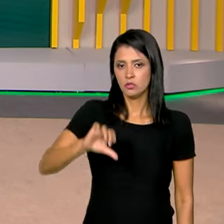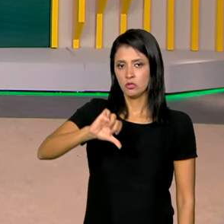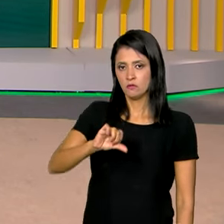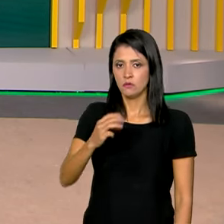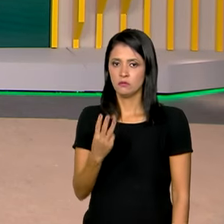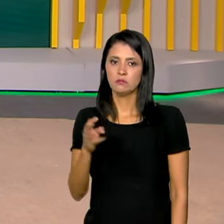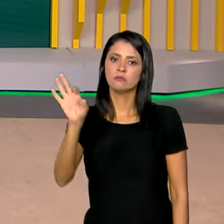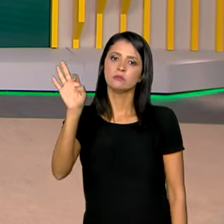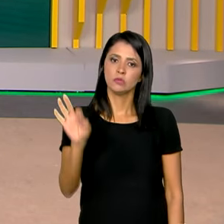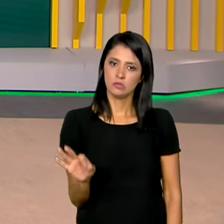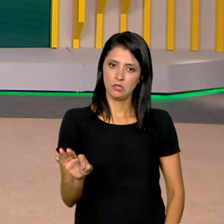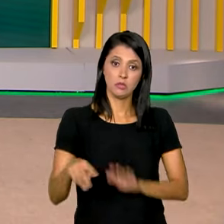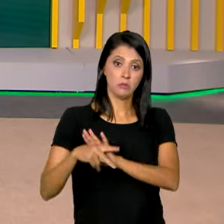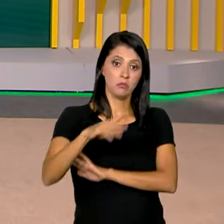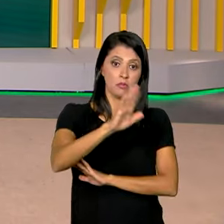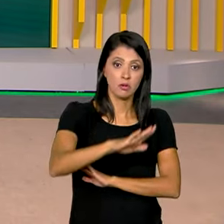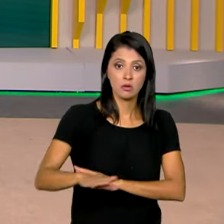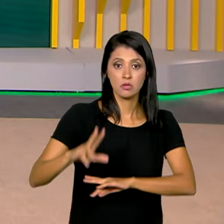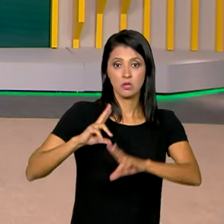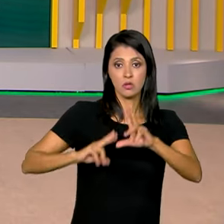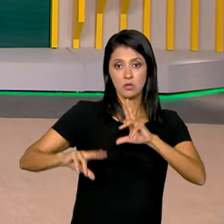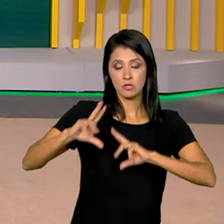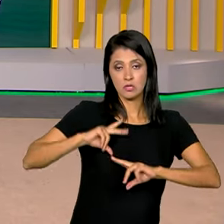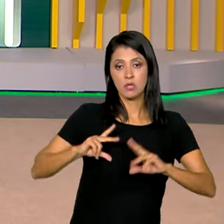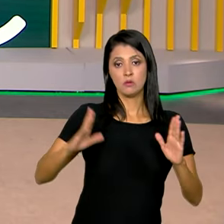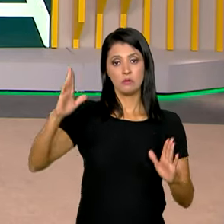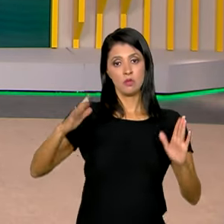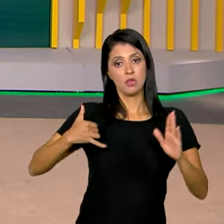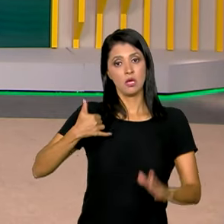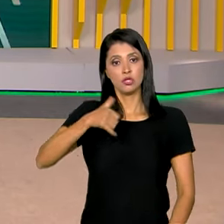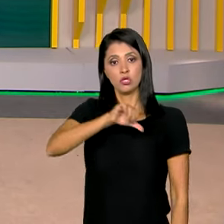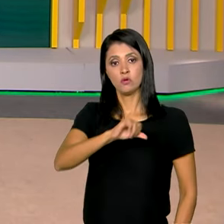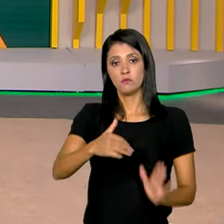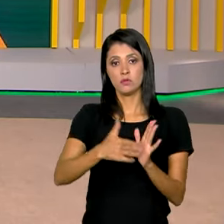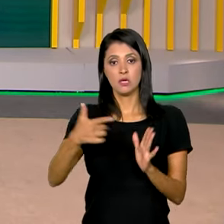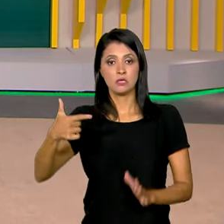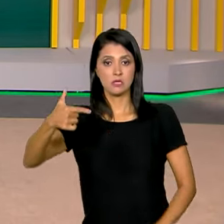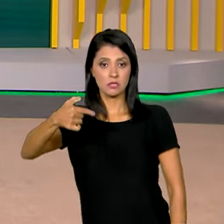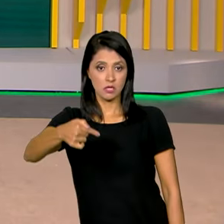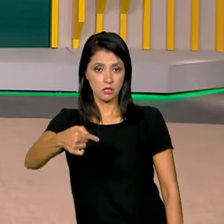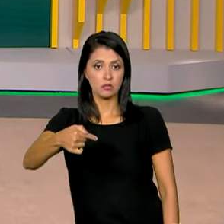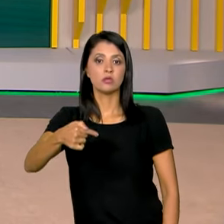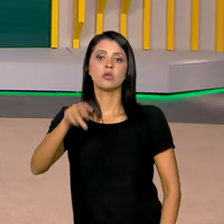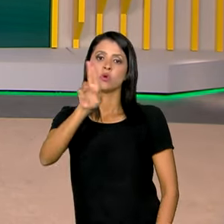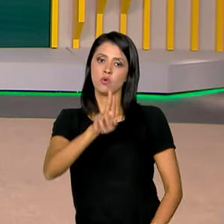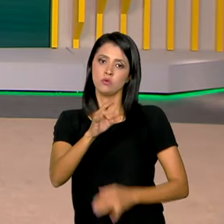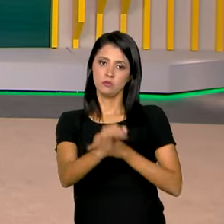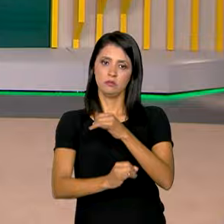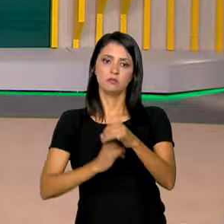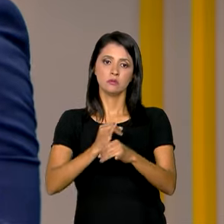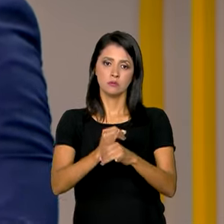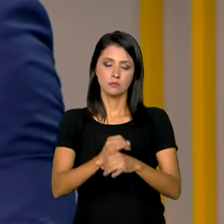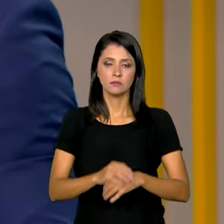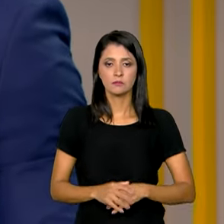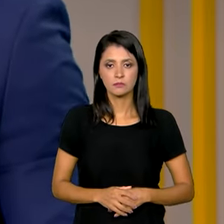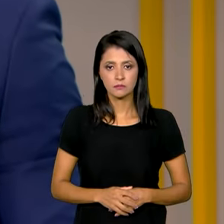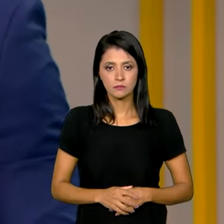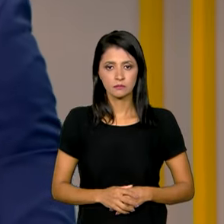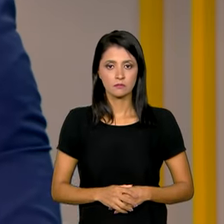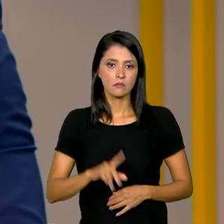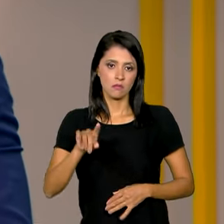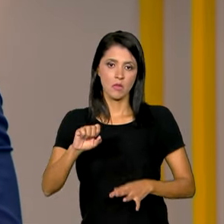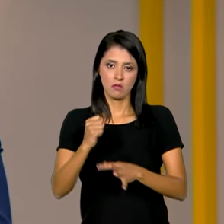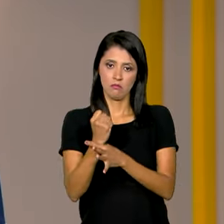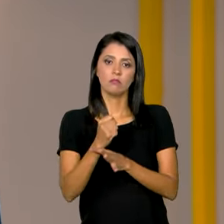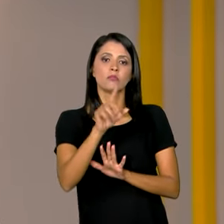% das crianças e adolescentes entre 9 e 17 anos de idade usam a internet. A garantia